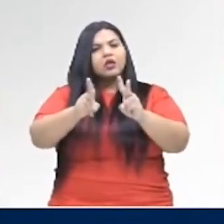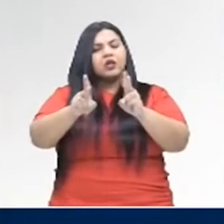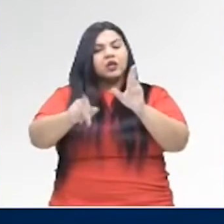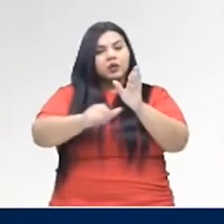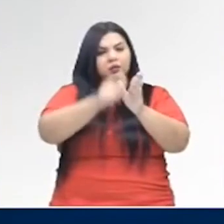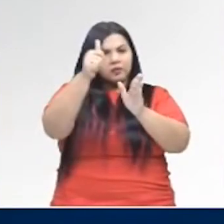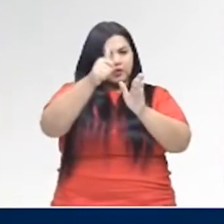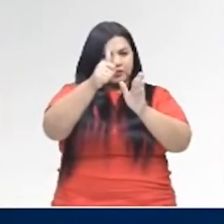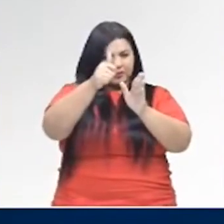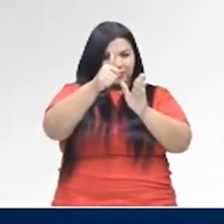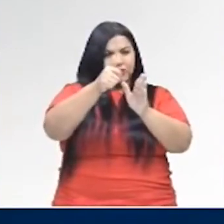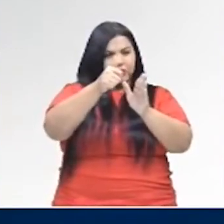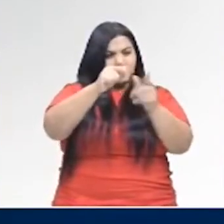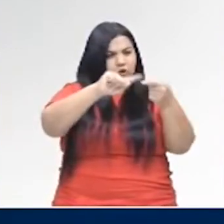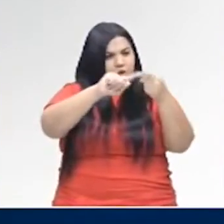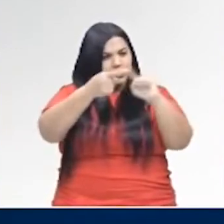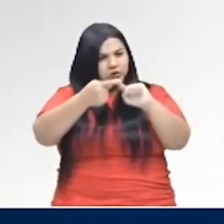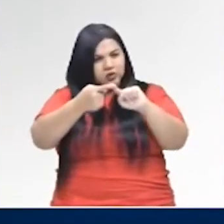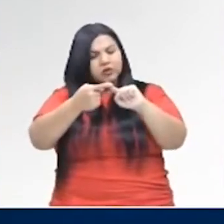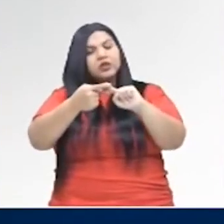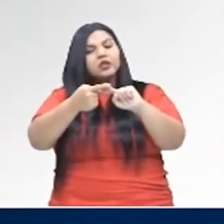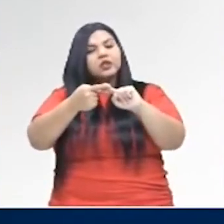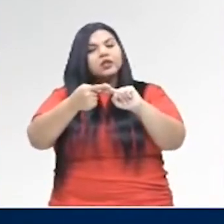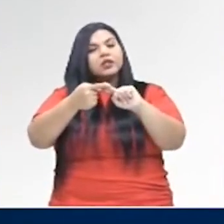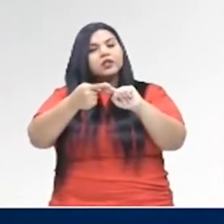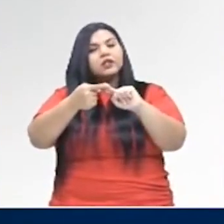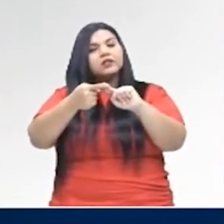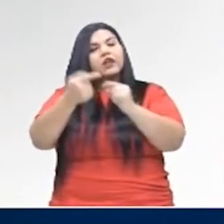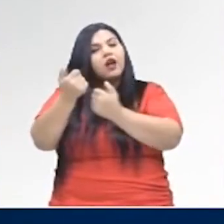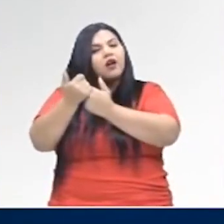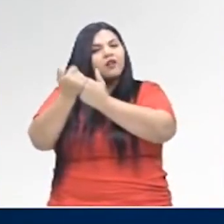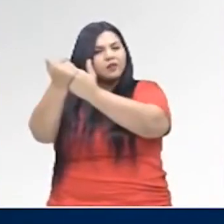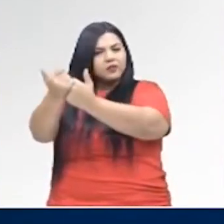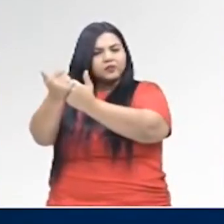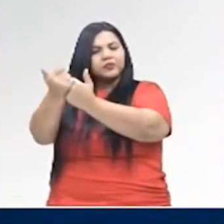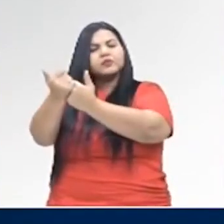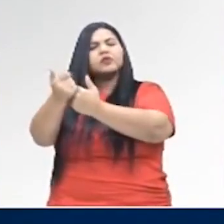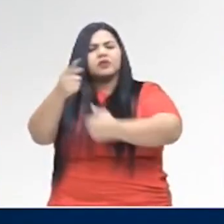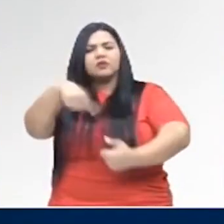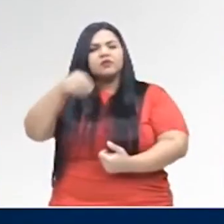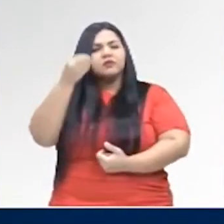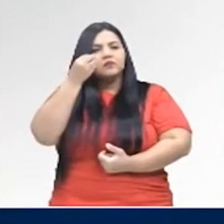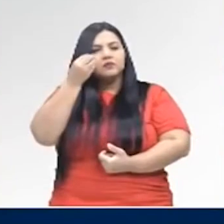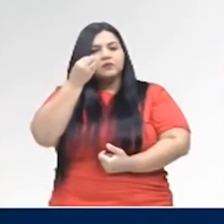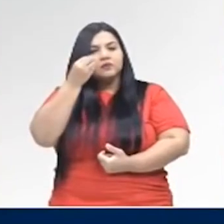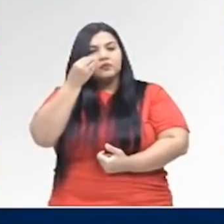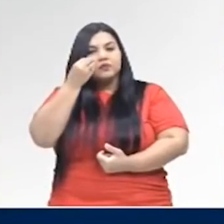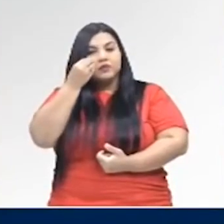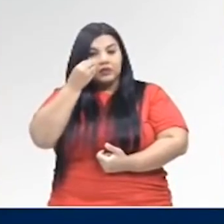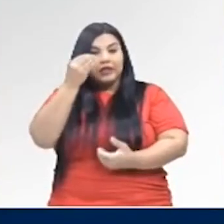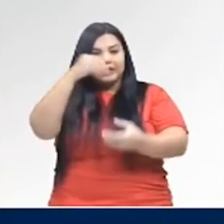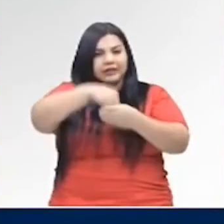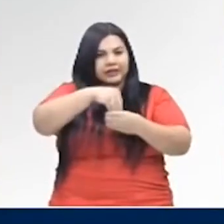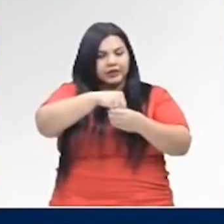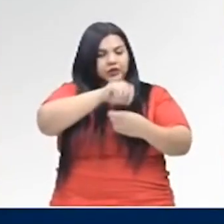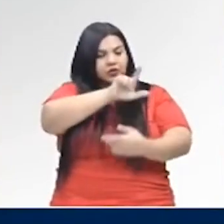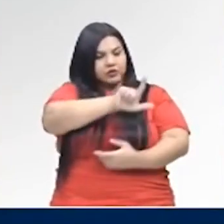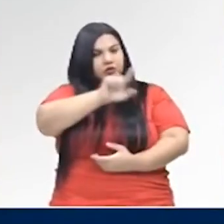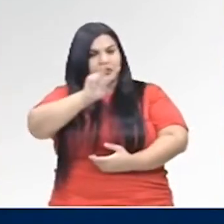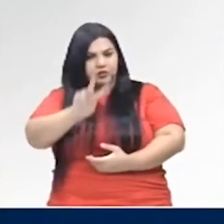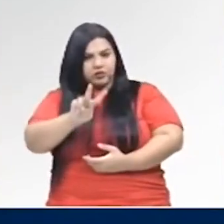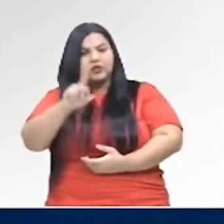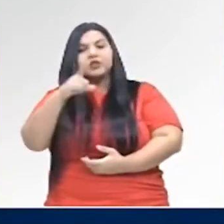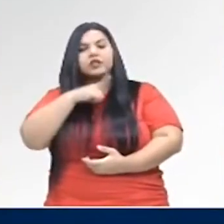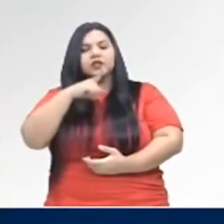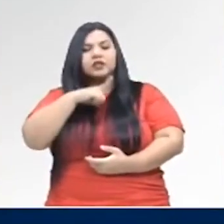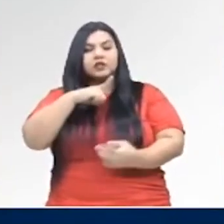elemento dessas combinações, denominam-se auxiliares. Então, veja bem. Na locução verbal, eu tenho